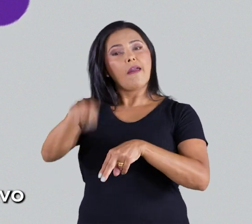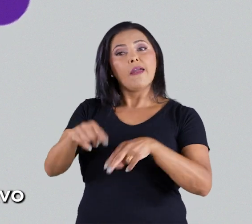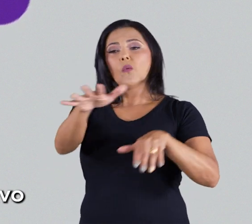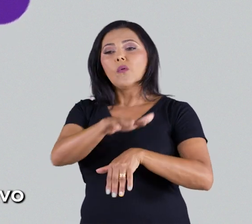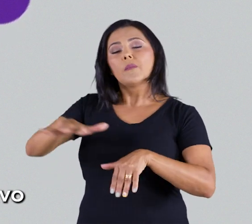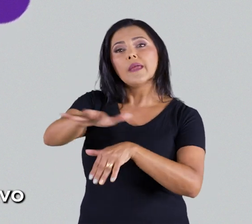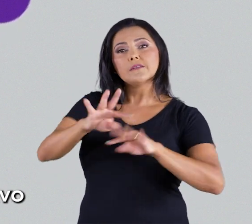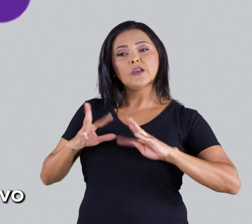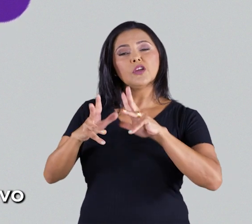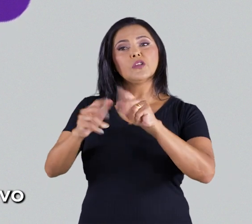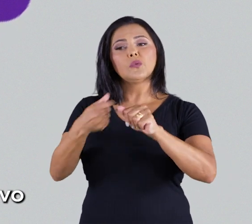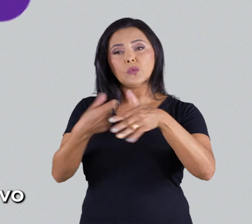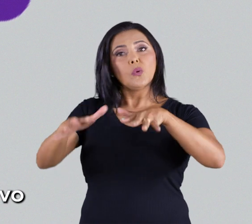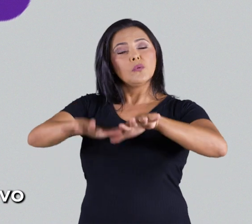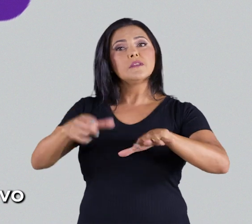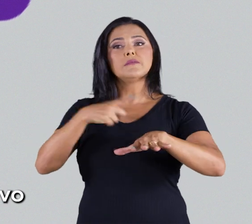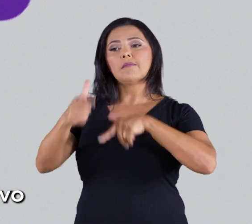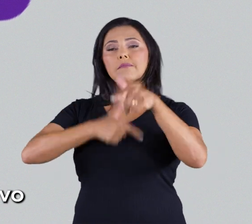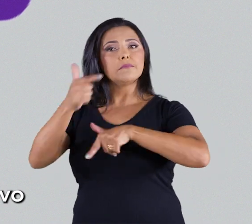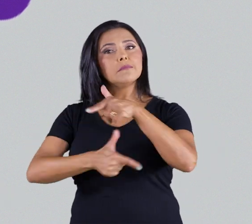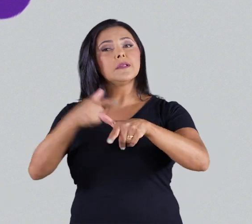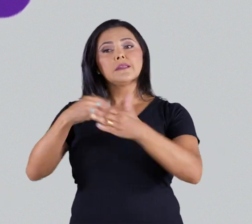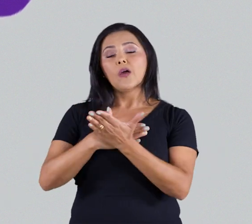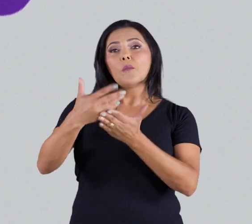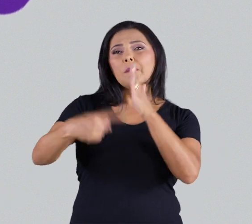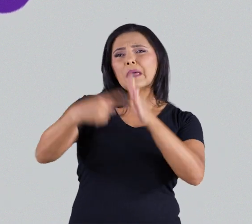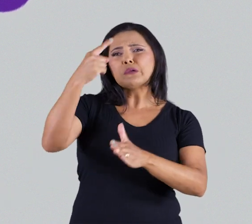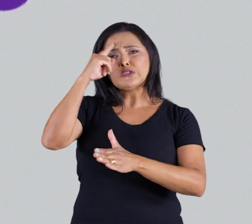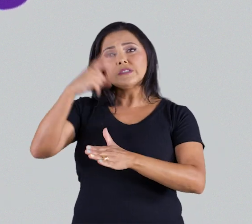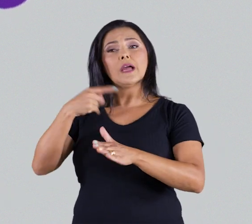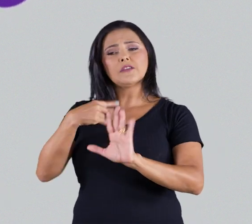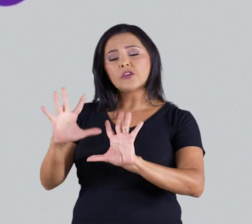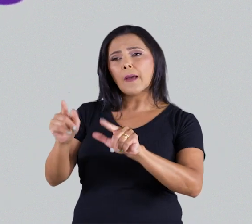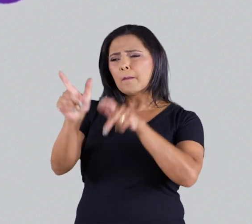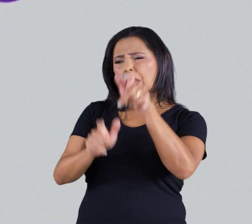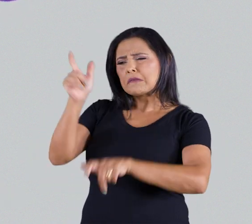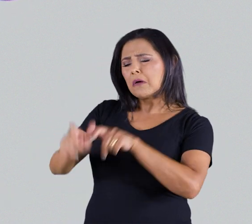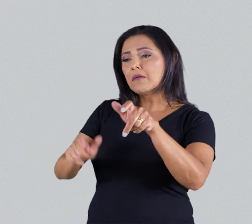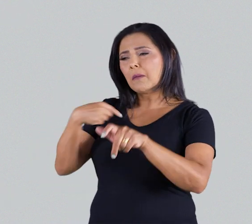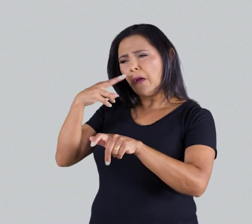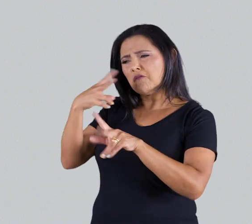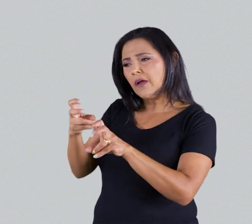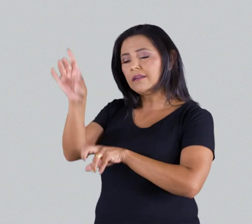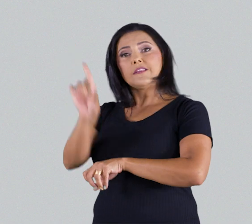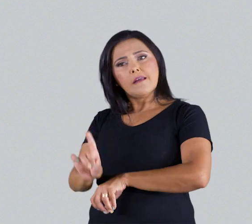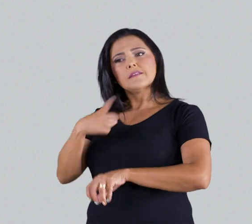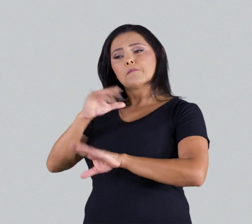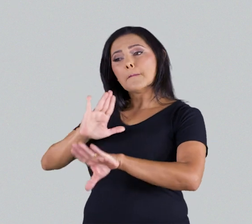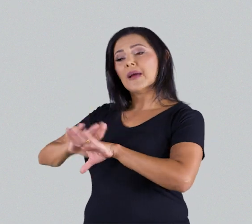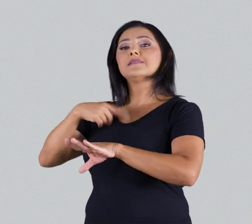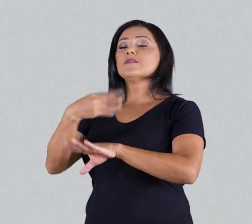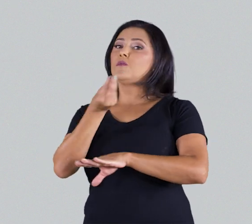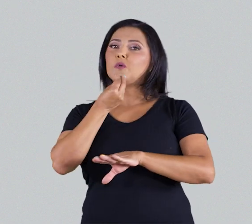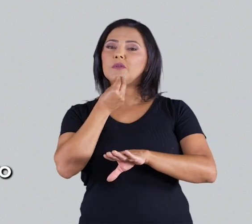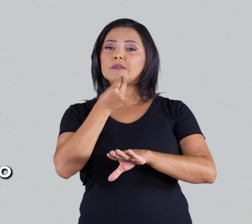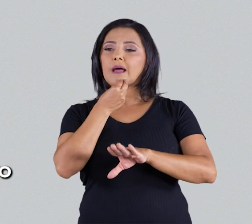acredito que a Gazin é um ambiente completamente inclusivo para se trabalhar. Desde o primeiro dia, o pessoal me viu, além da